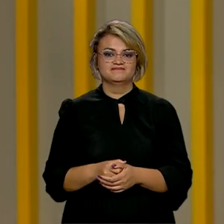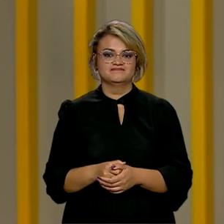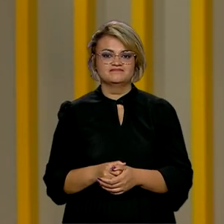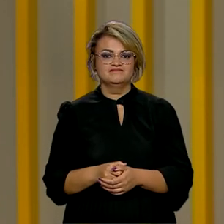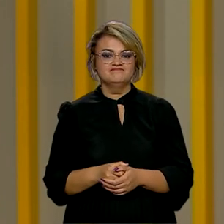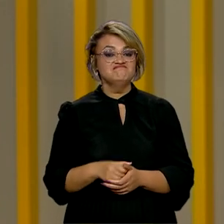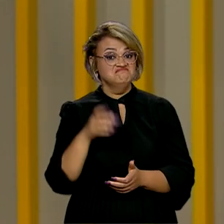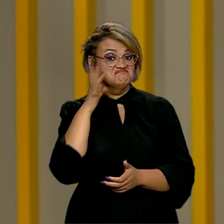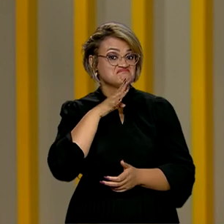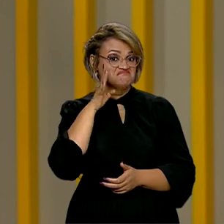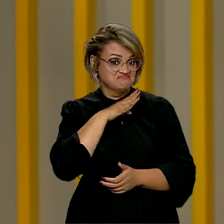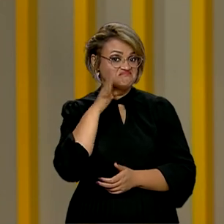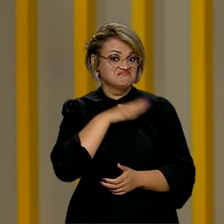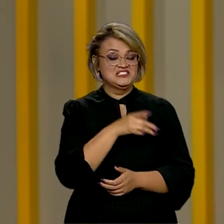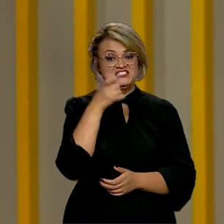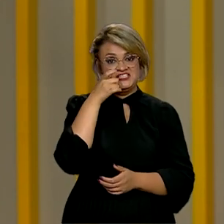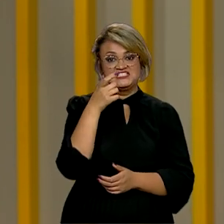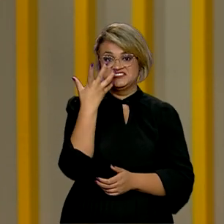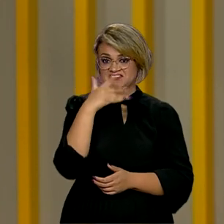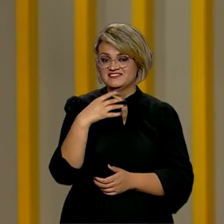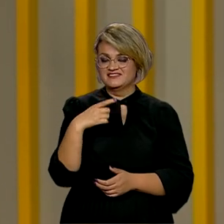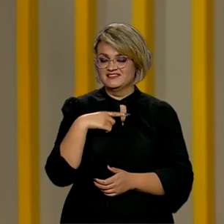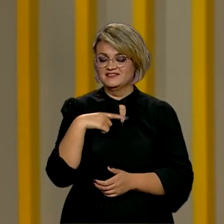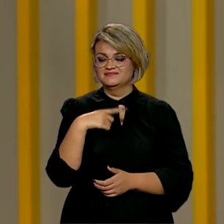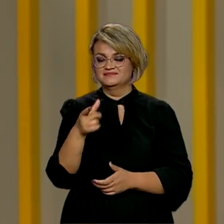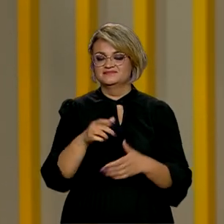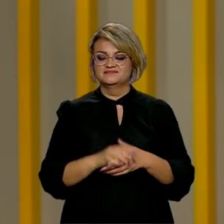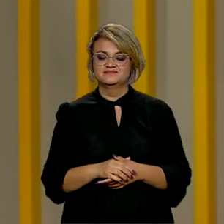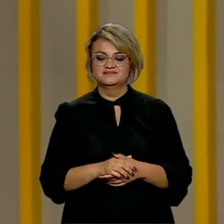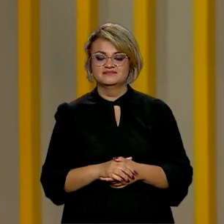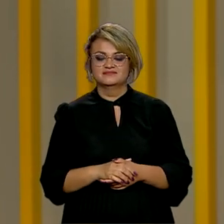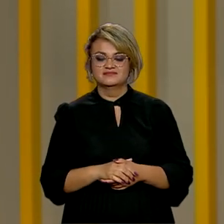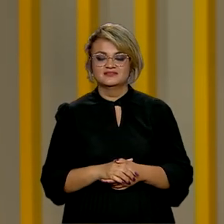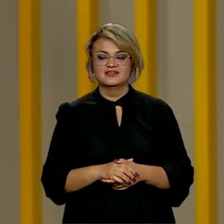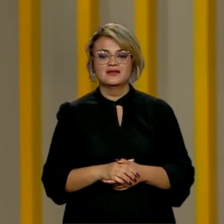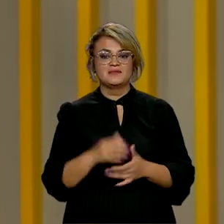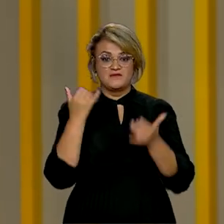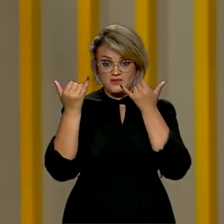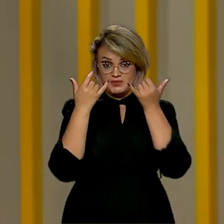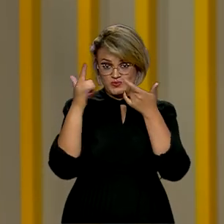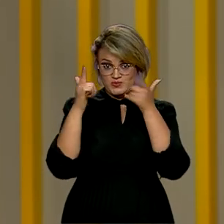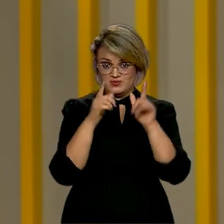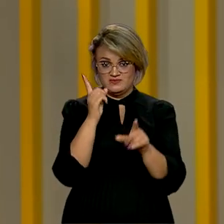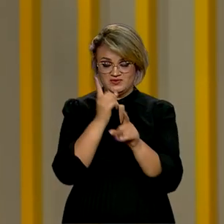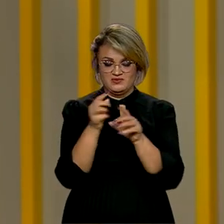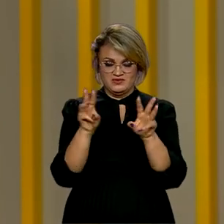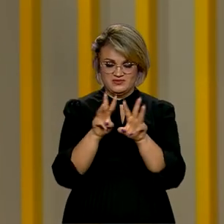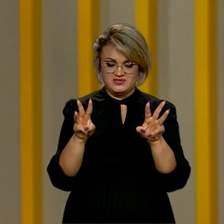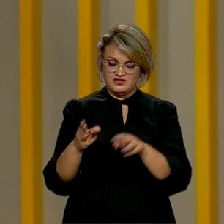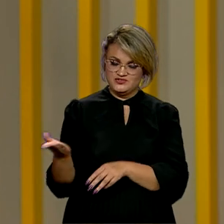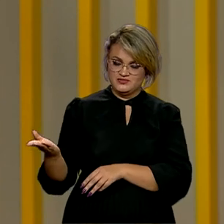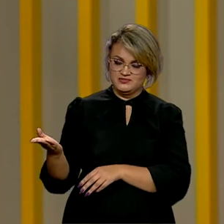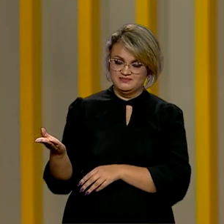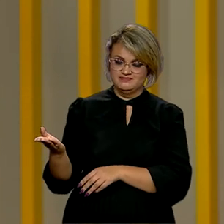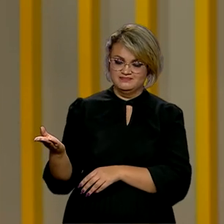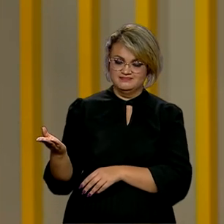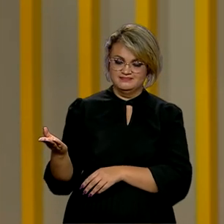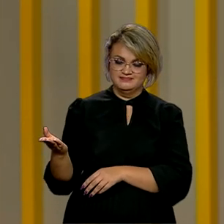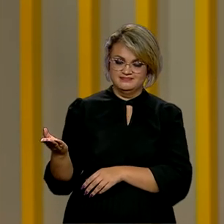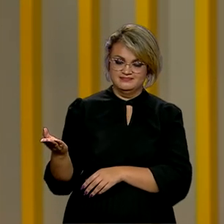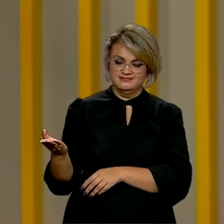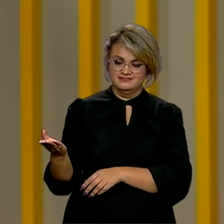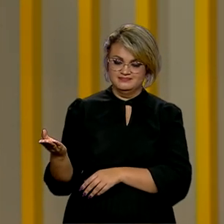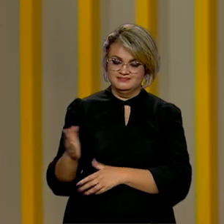Bacana, né? Ver o interesse das crianças aí pelo tema. E para ter mais informações sobre como participar do edital, é só